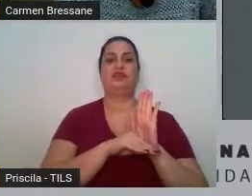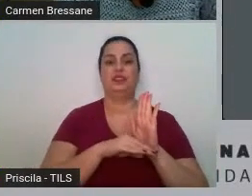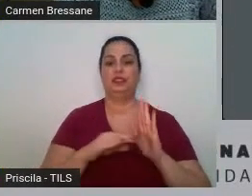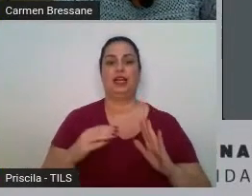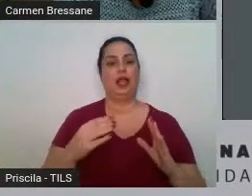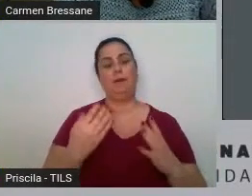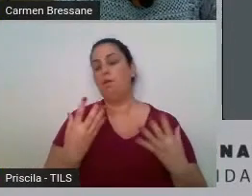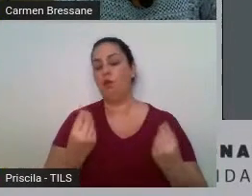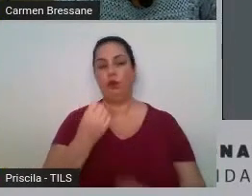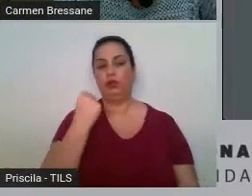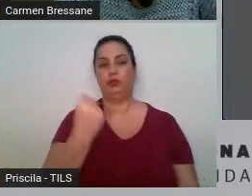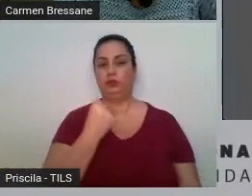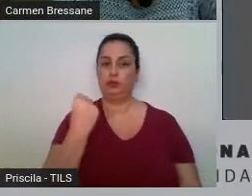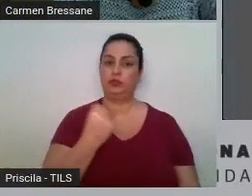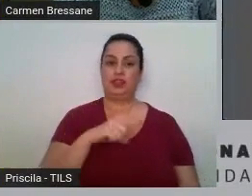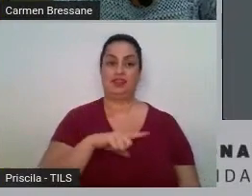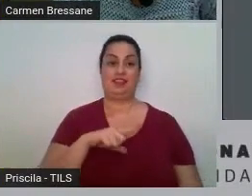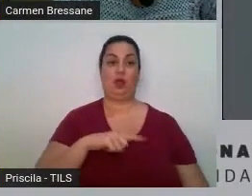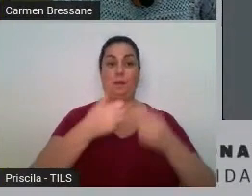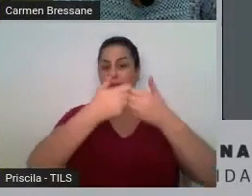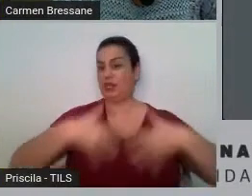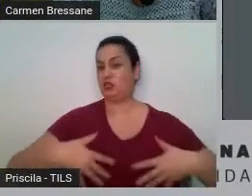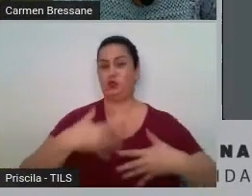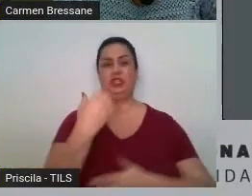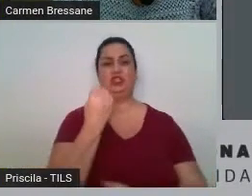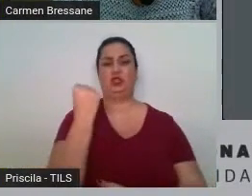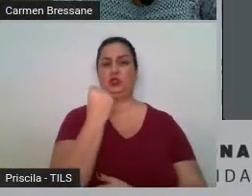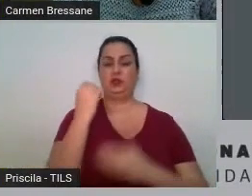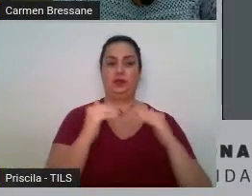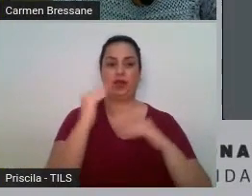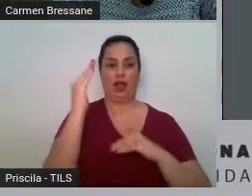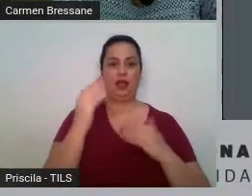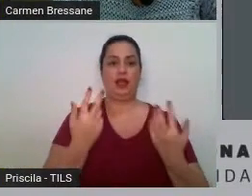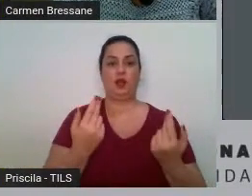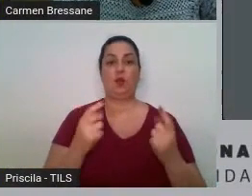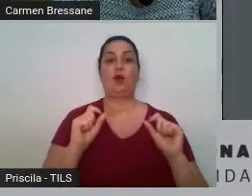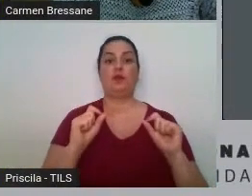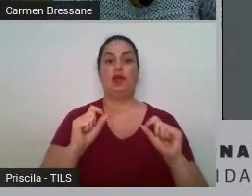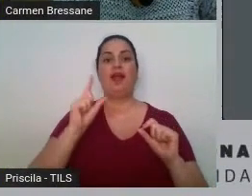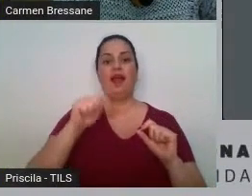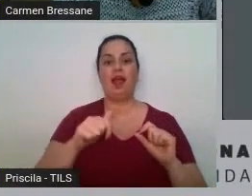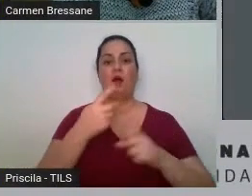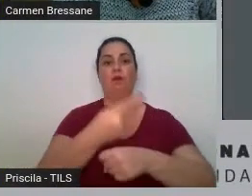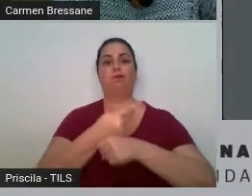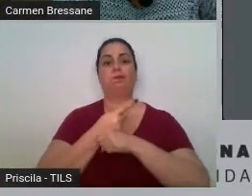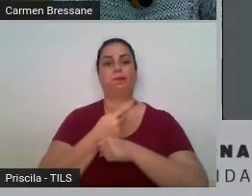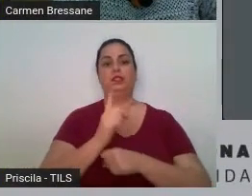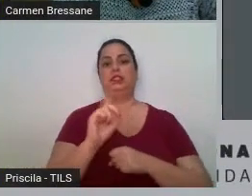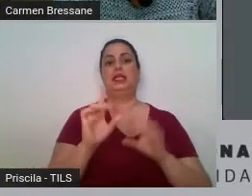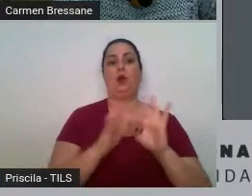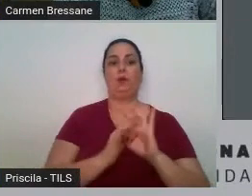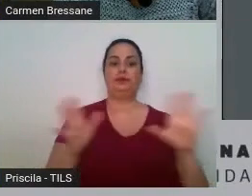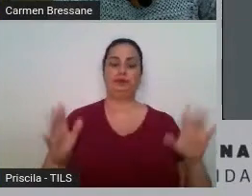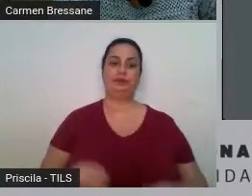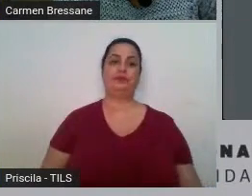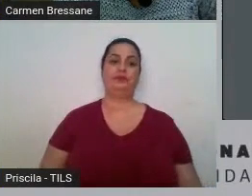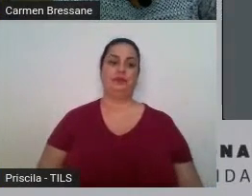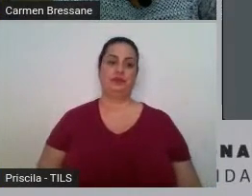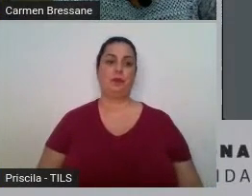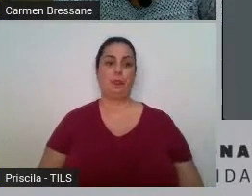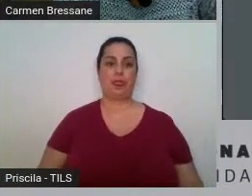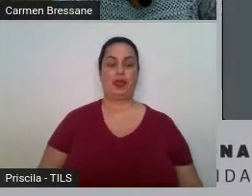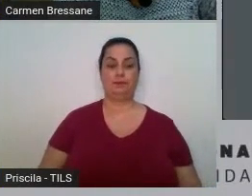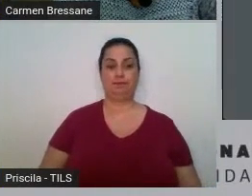trata-se de operação de crédito não autorizada de um sequestro de receitas que sequer